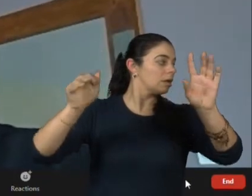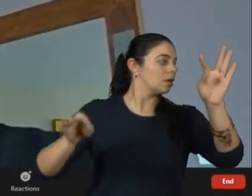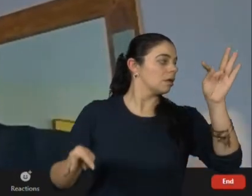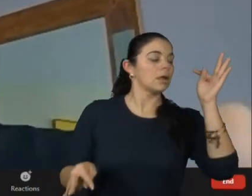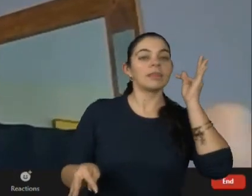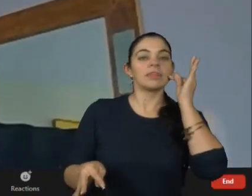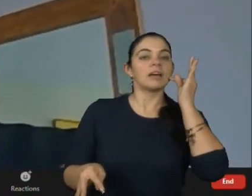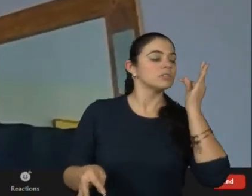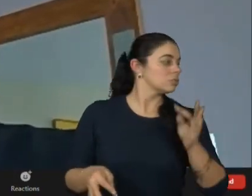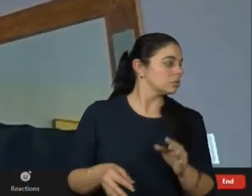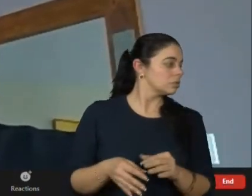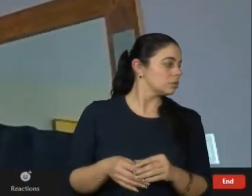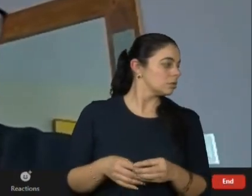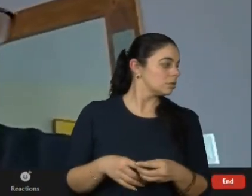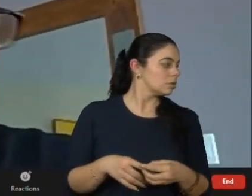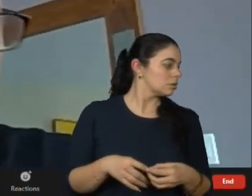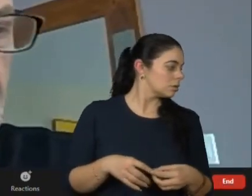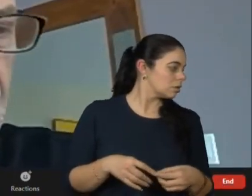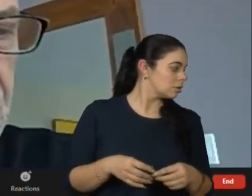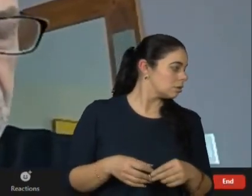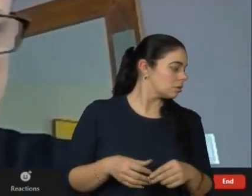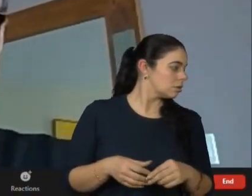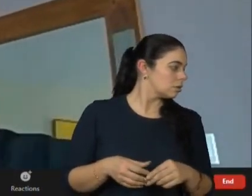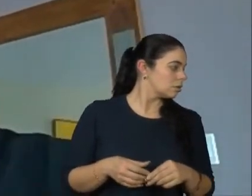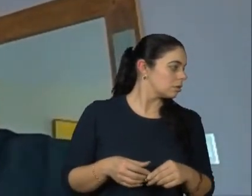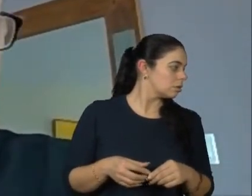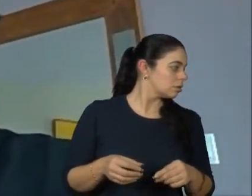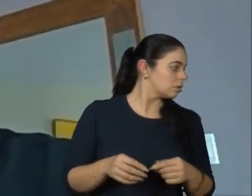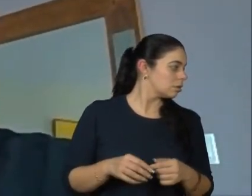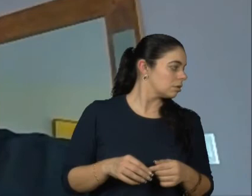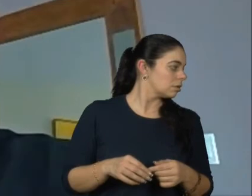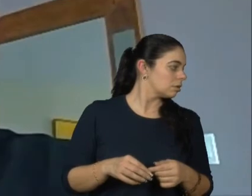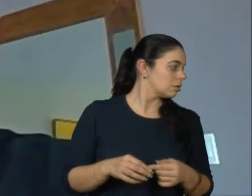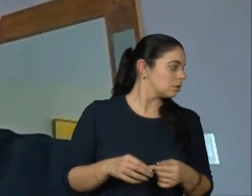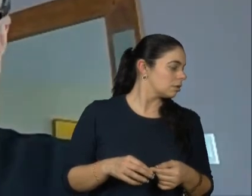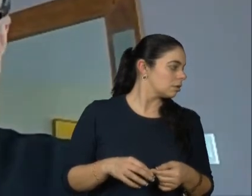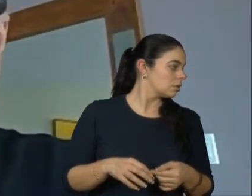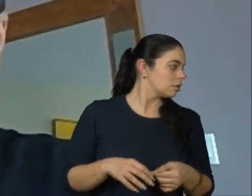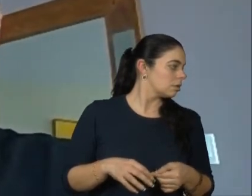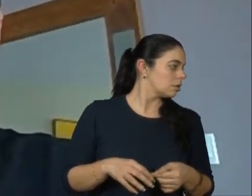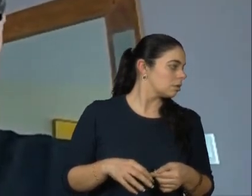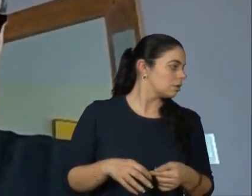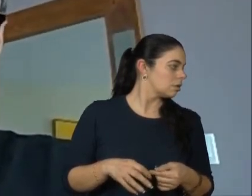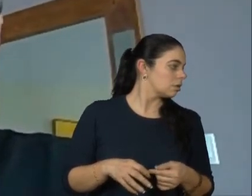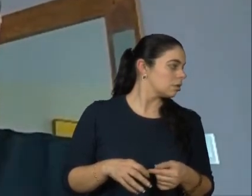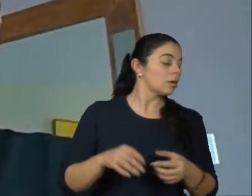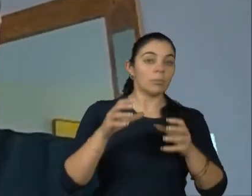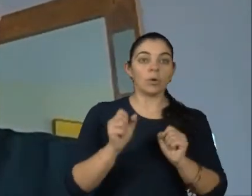ou projetar um slide que tem cinco figuras azuis com o texto branco dentro? Está conectado já, Fernando.